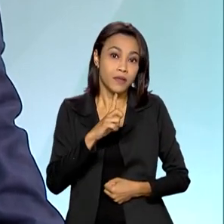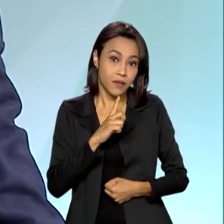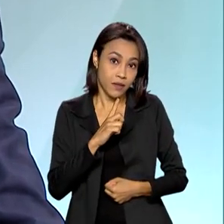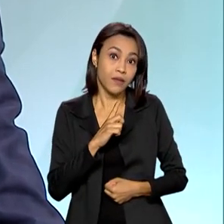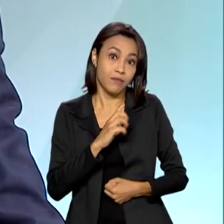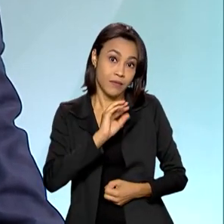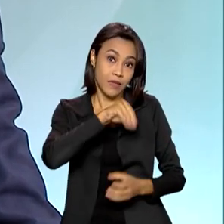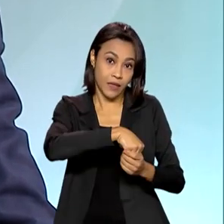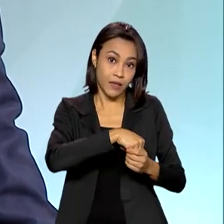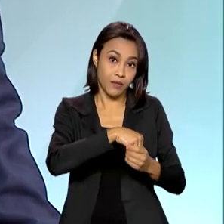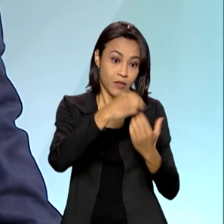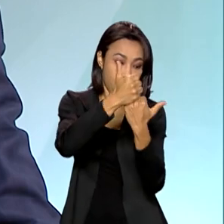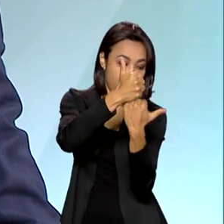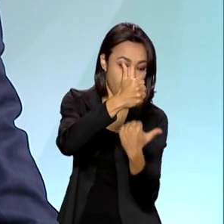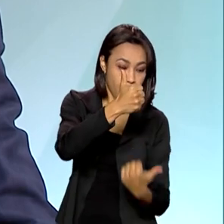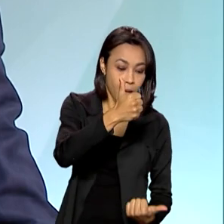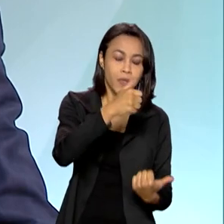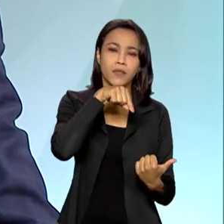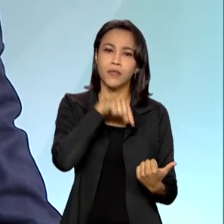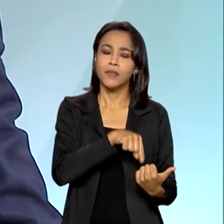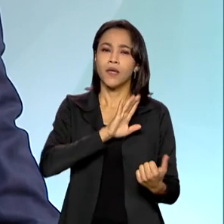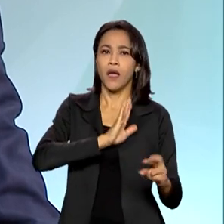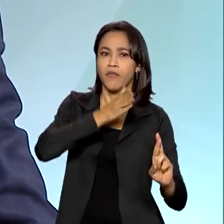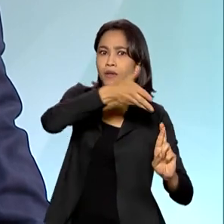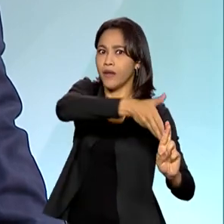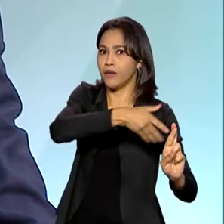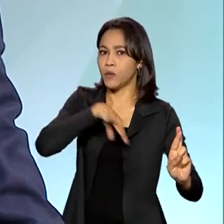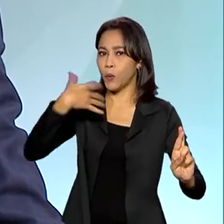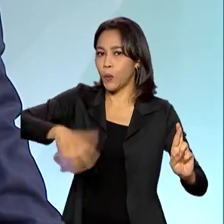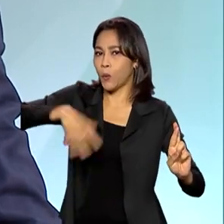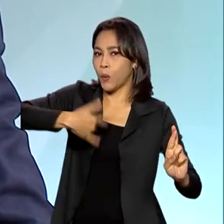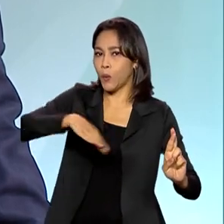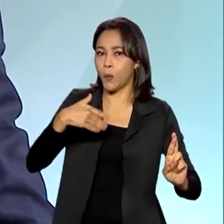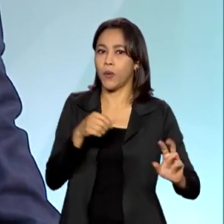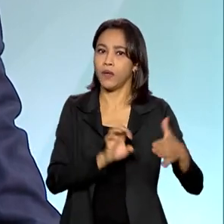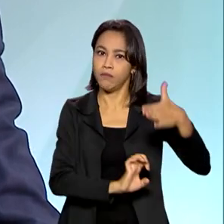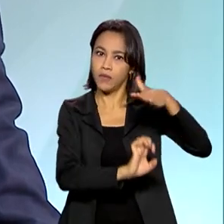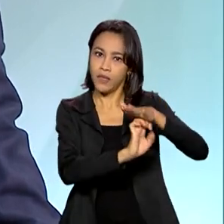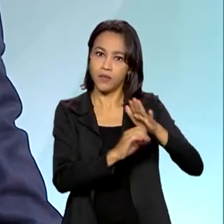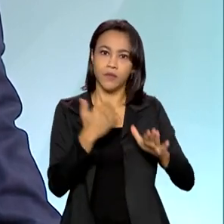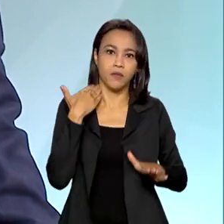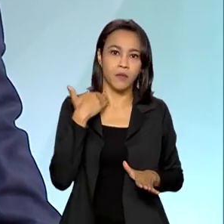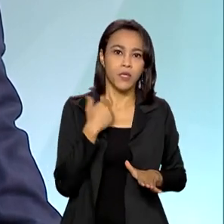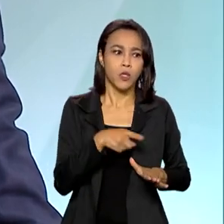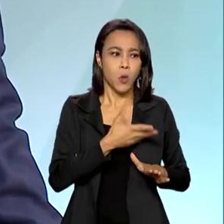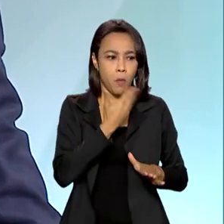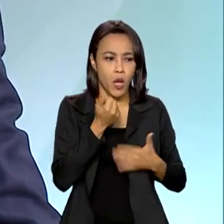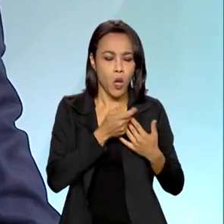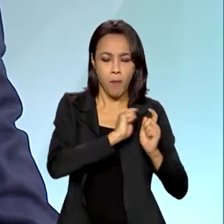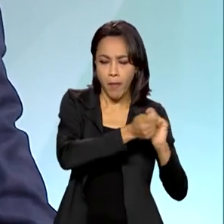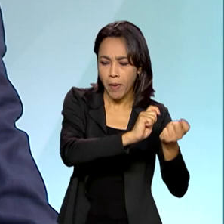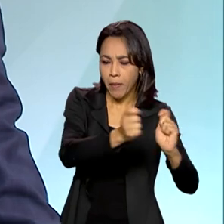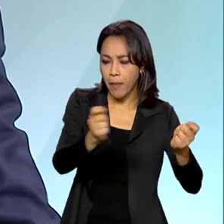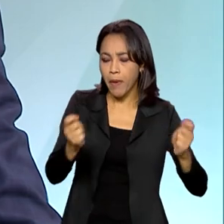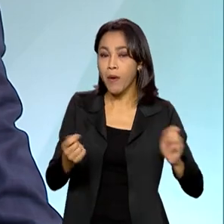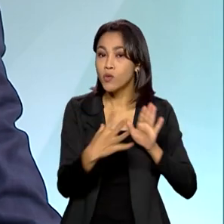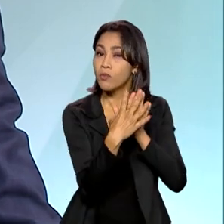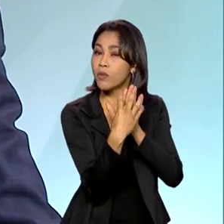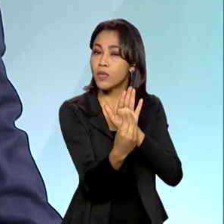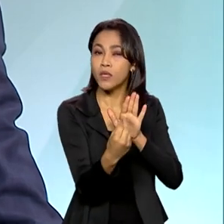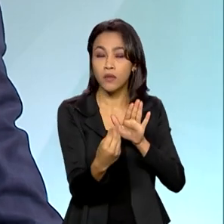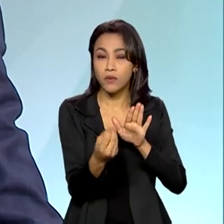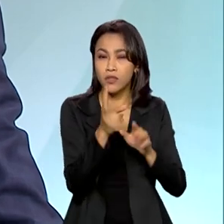empresas com uma melhor classificação de rating, com melhor capacidade de pagamento. nossos modelos de crédito são muito